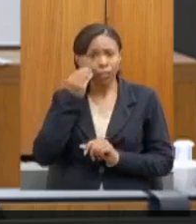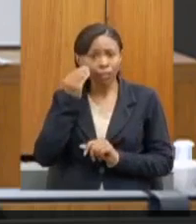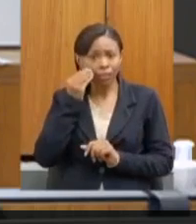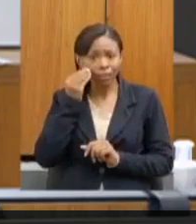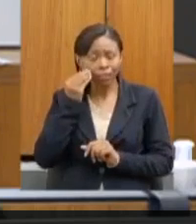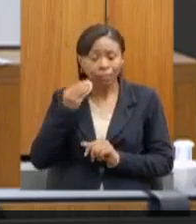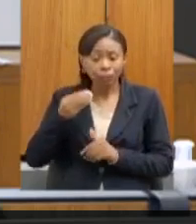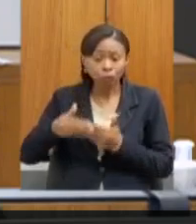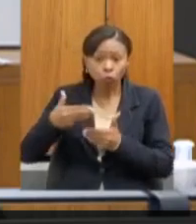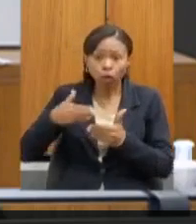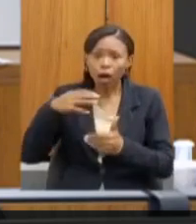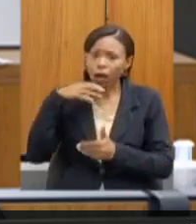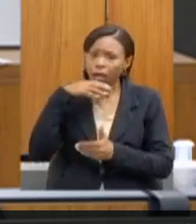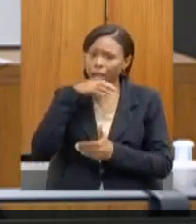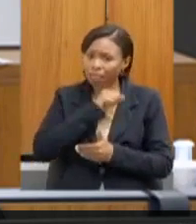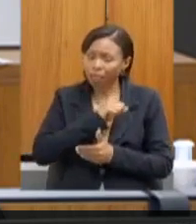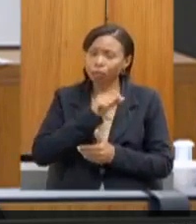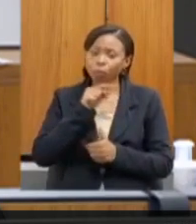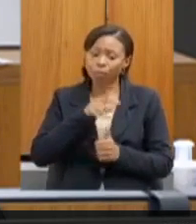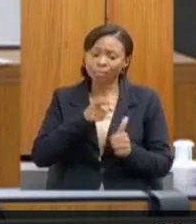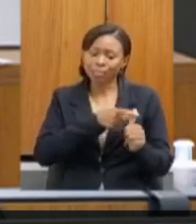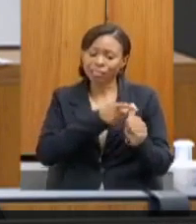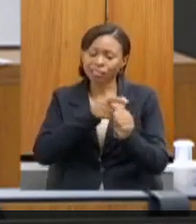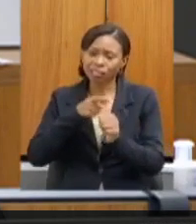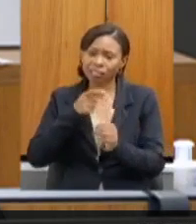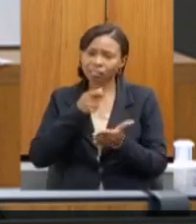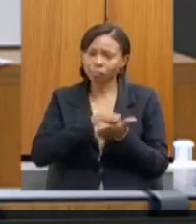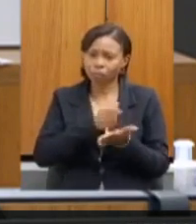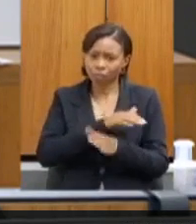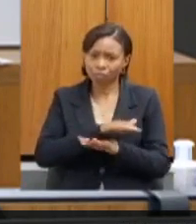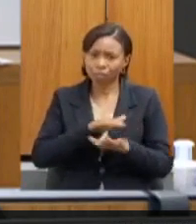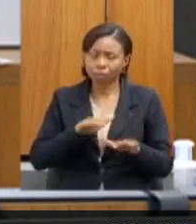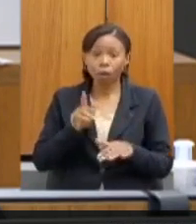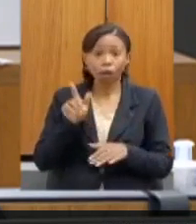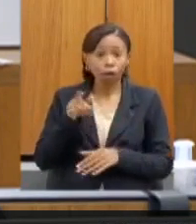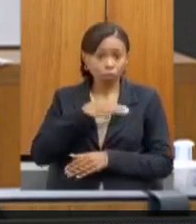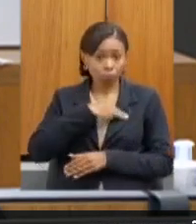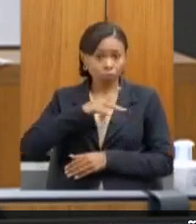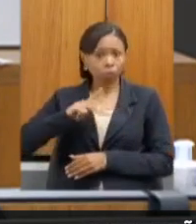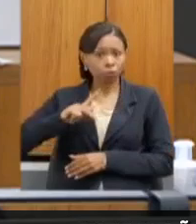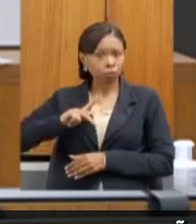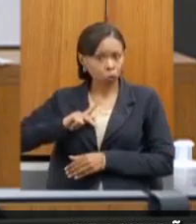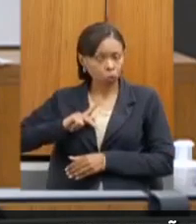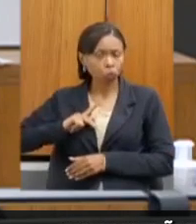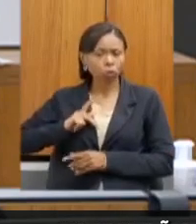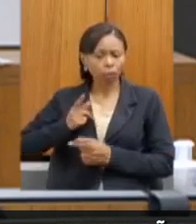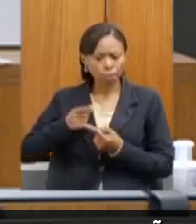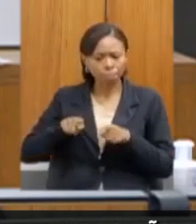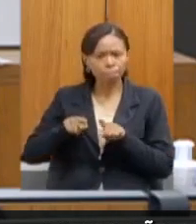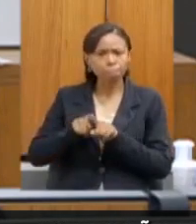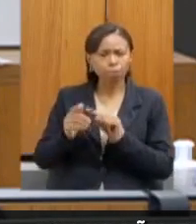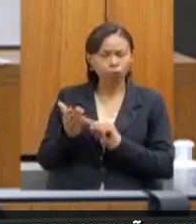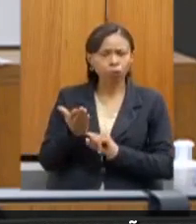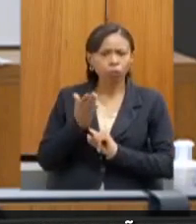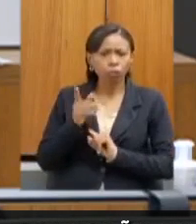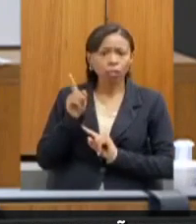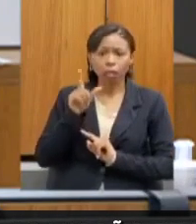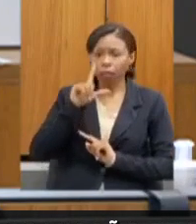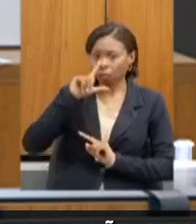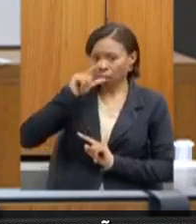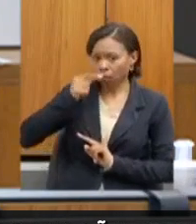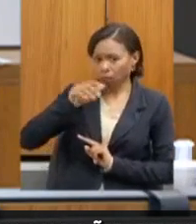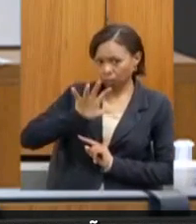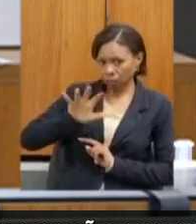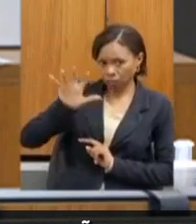passivo. Quero aqui referenciar o Ministério Público que tem sido o nosso parceiro. Inicialmente, no Triângulo Mineiro, o promotor Valera